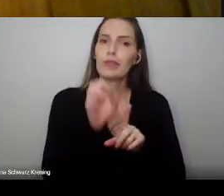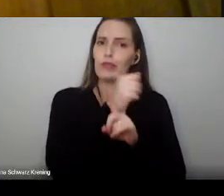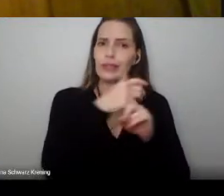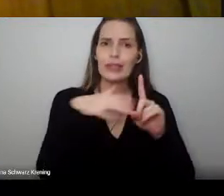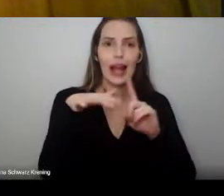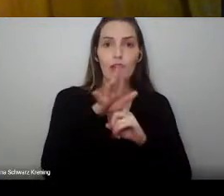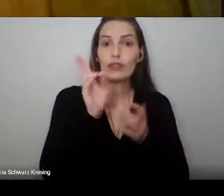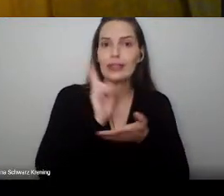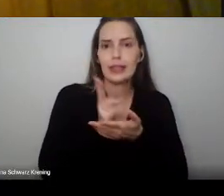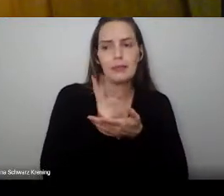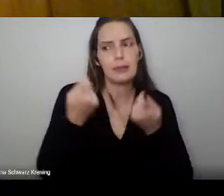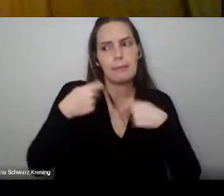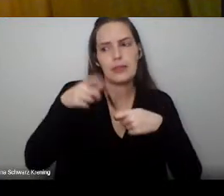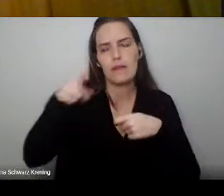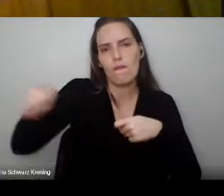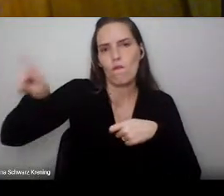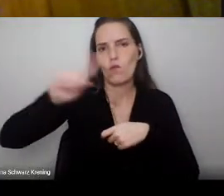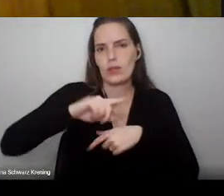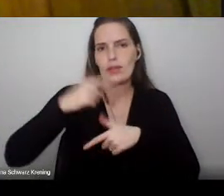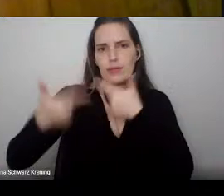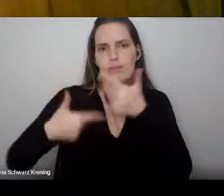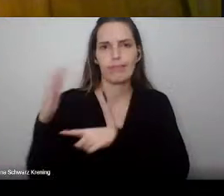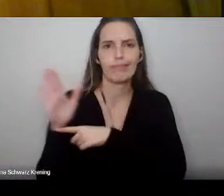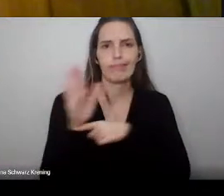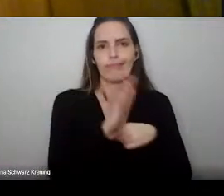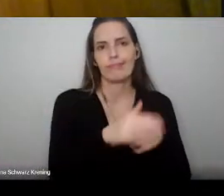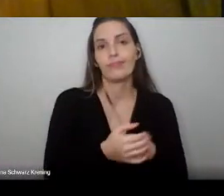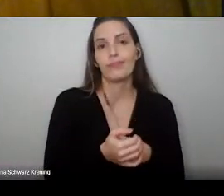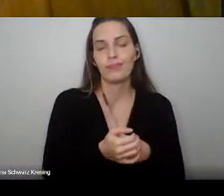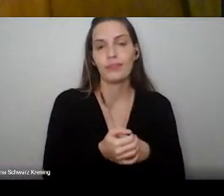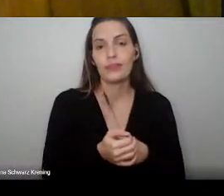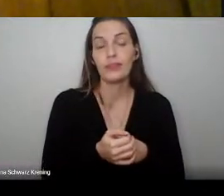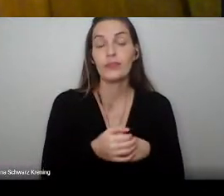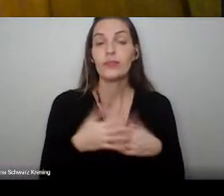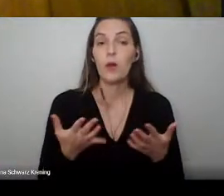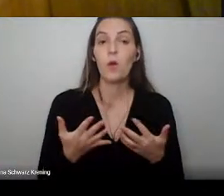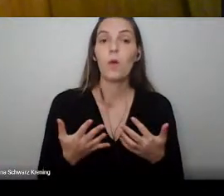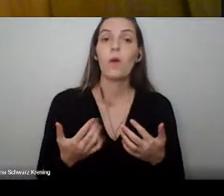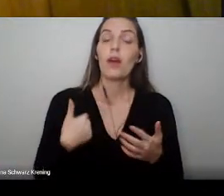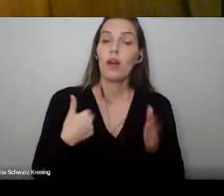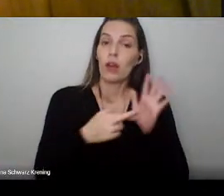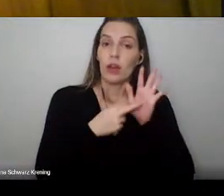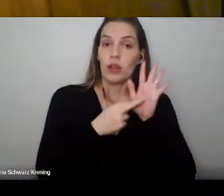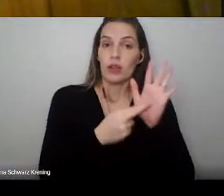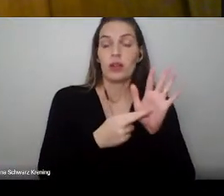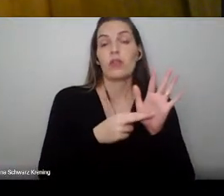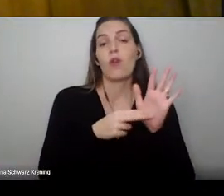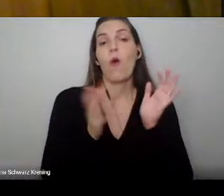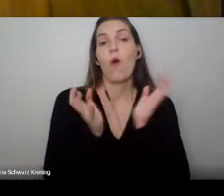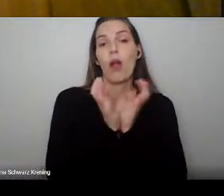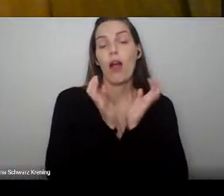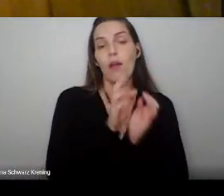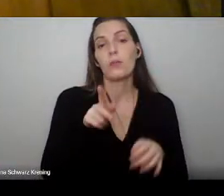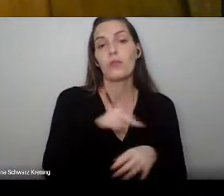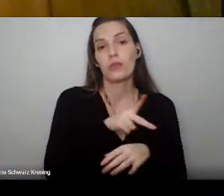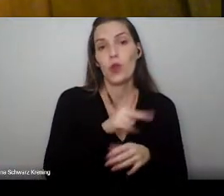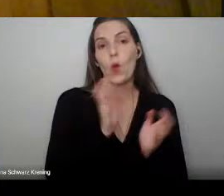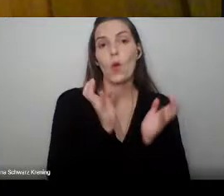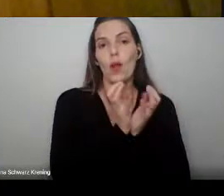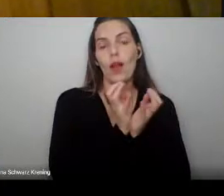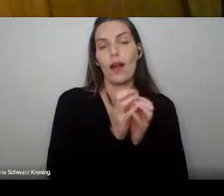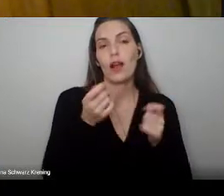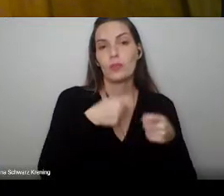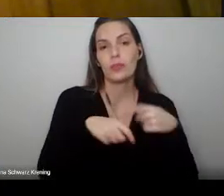Então, em nome dos meus colegas professores e dos colegas da administração, eu vos desejo uma vida de